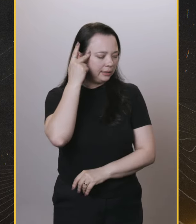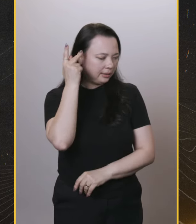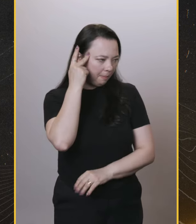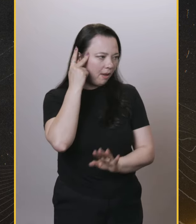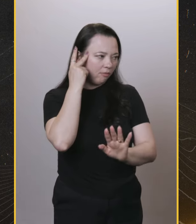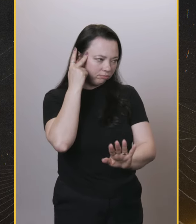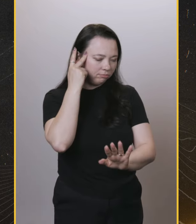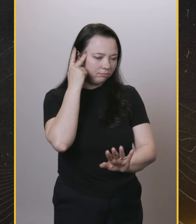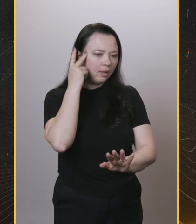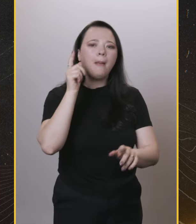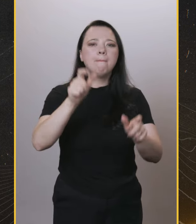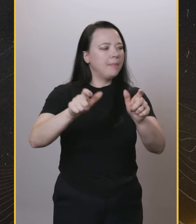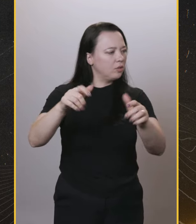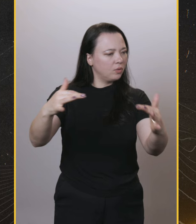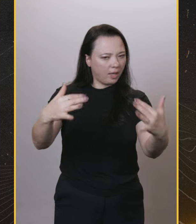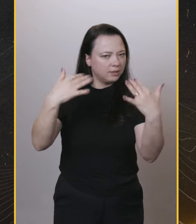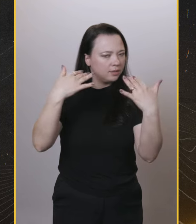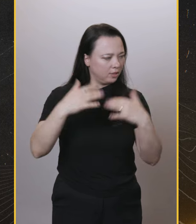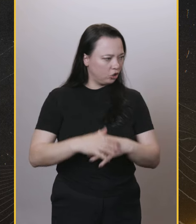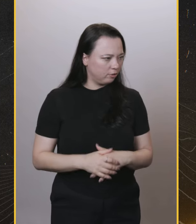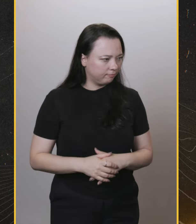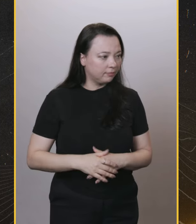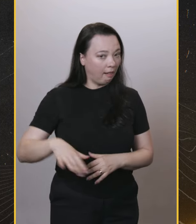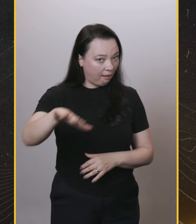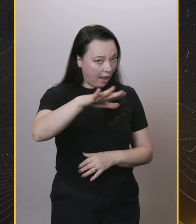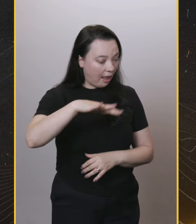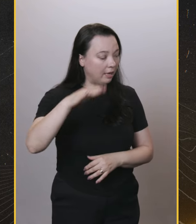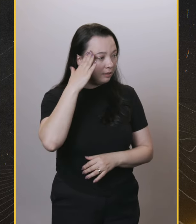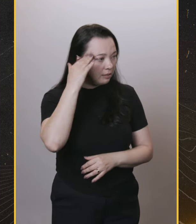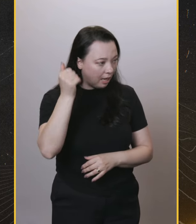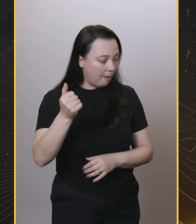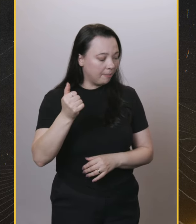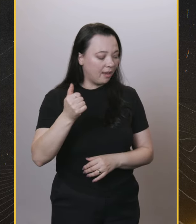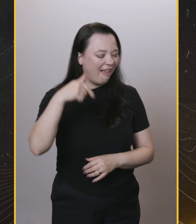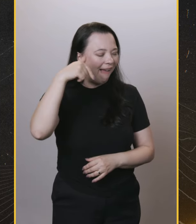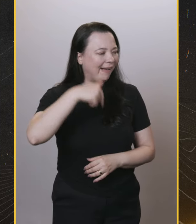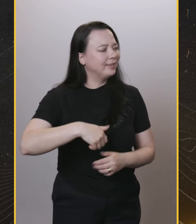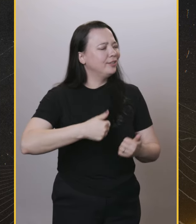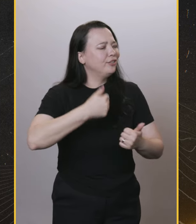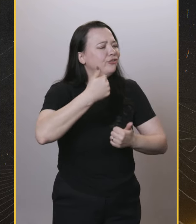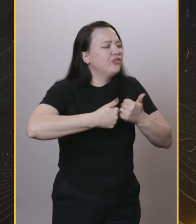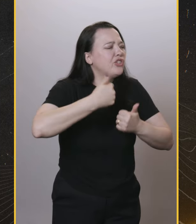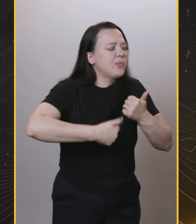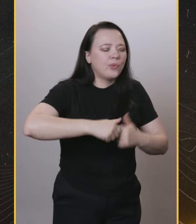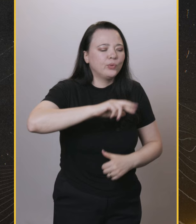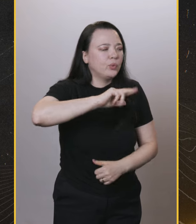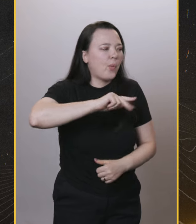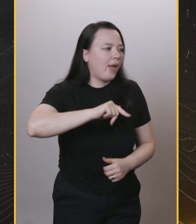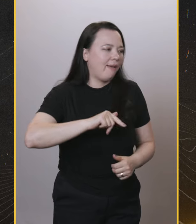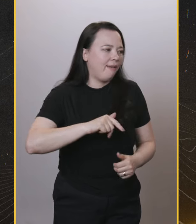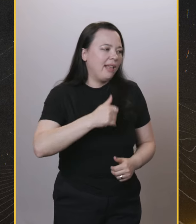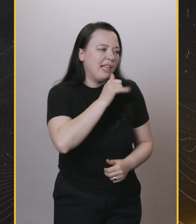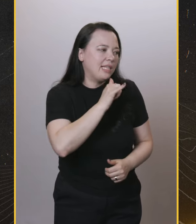dos votos, o Bruno e eu. 60% dos votos. A população de São Paulo... Olha, Igor, no final...